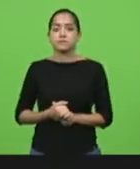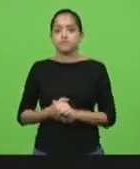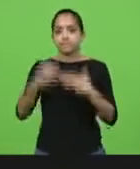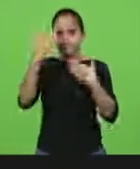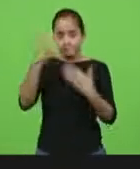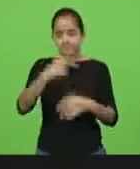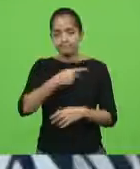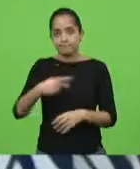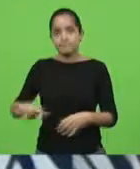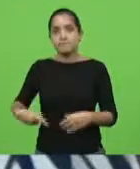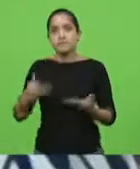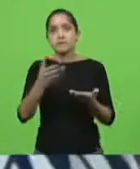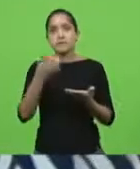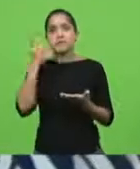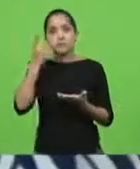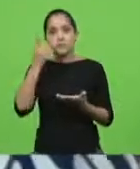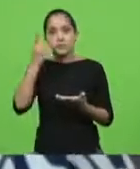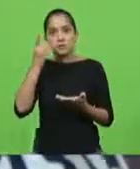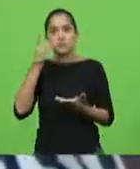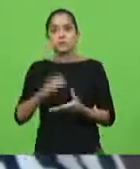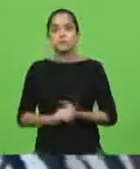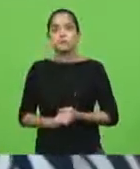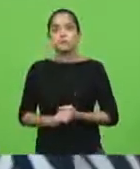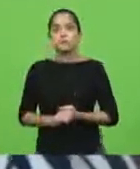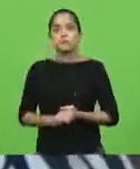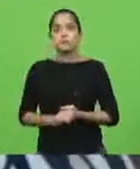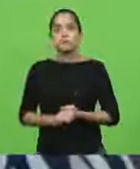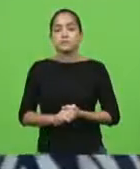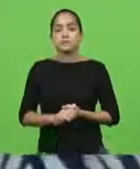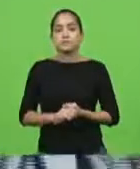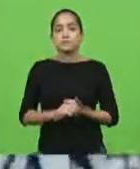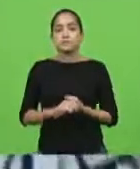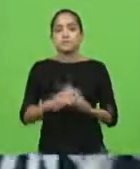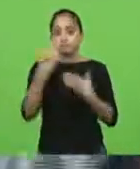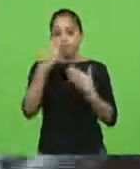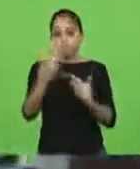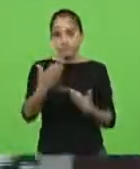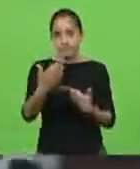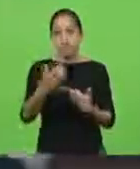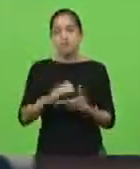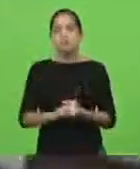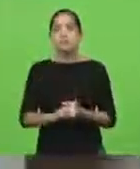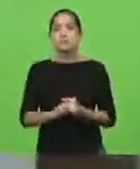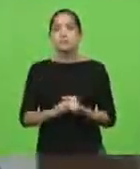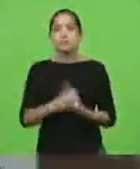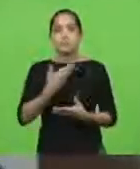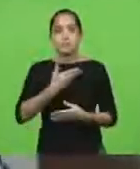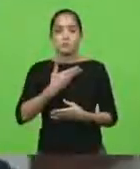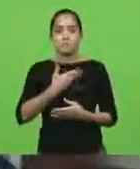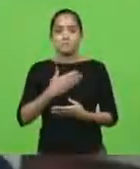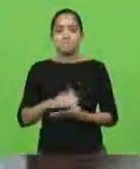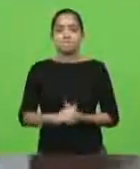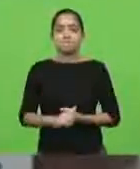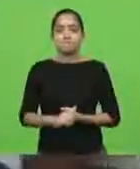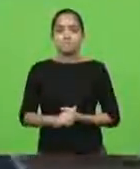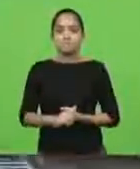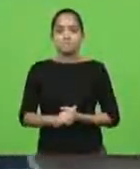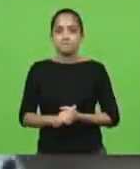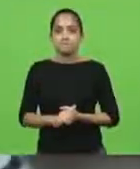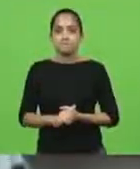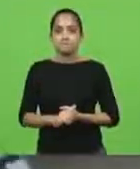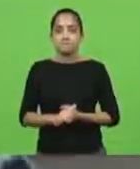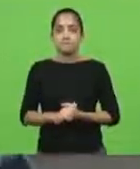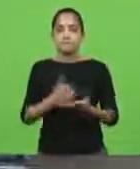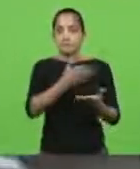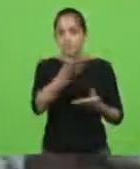senhor presidente, obrigado, deputado Rodrigo Minotto. Grande companheiro lá da nossa querida região sul. Senhor presidente,